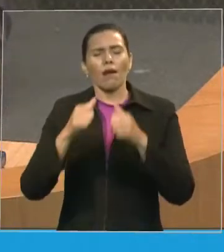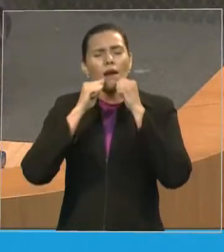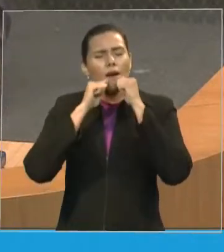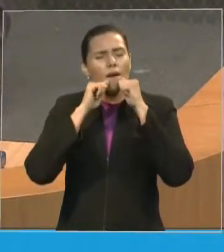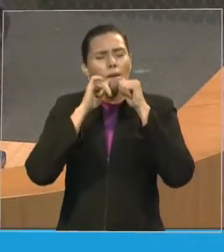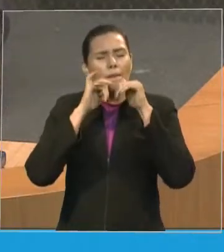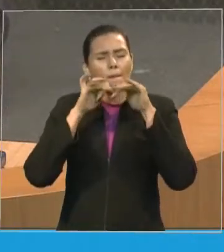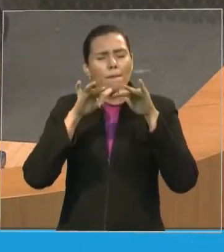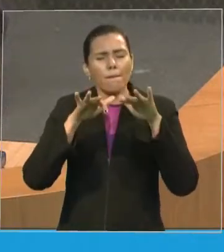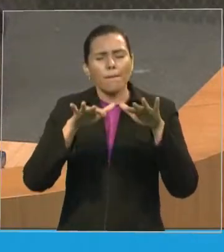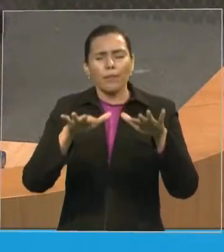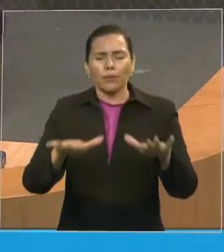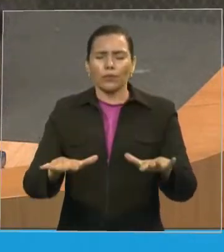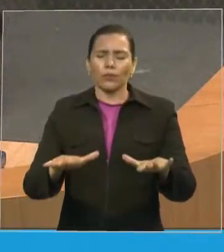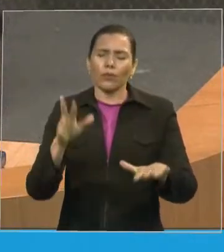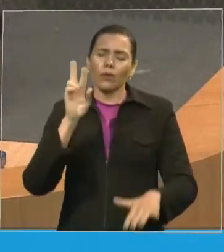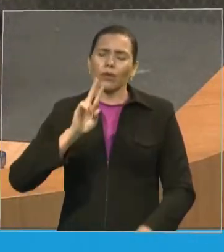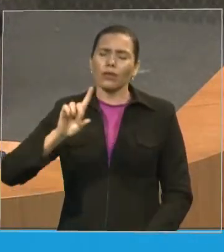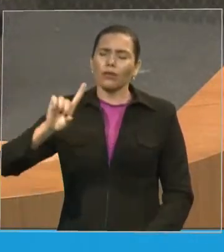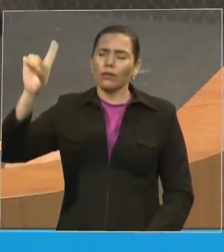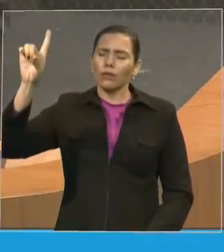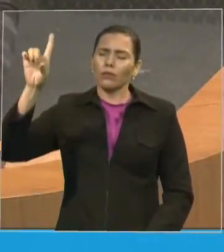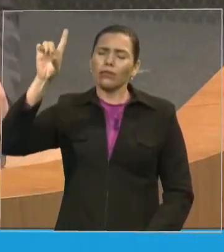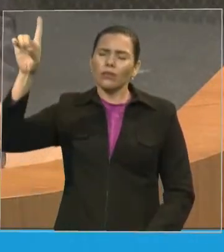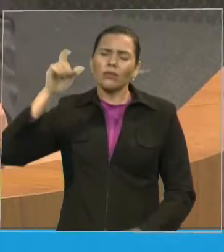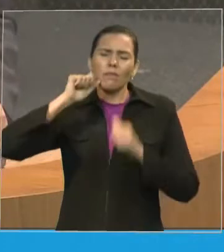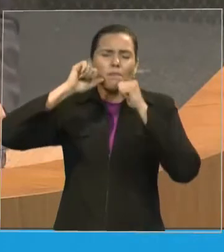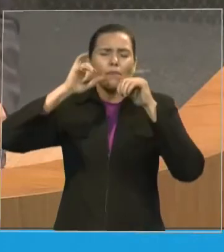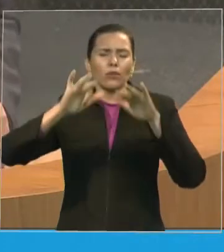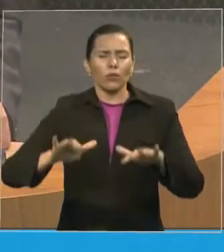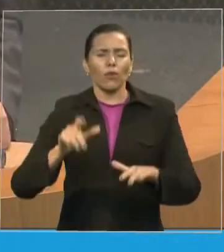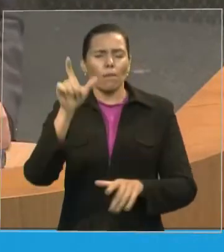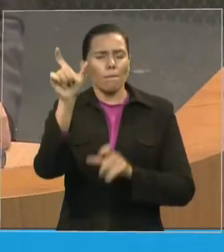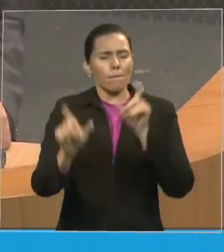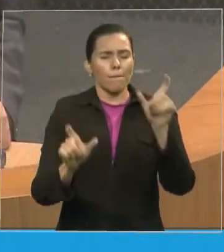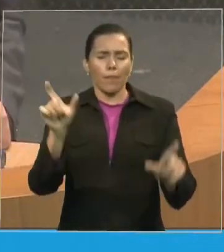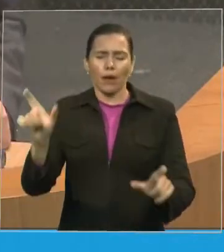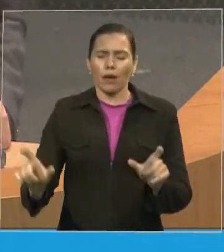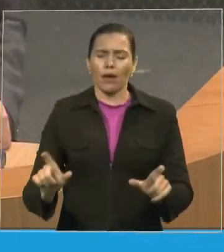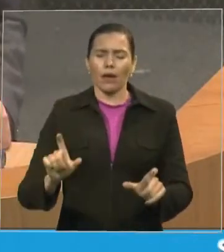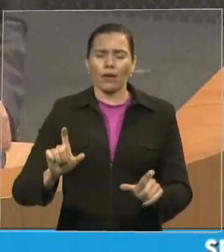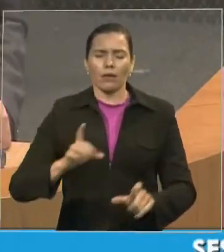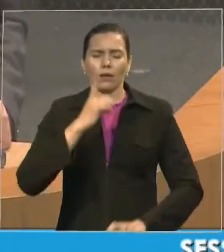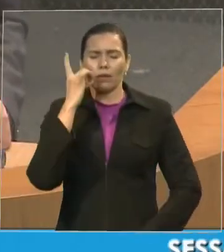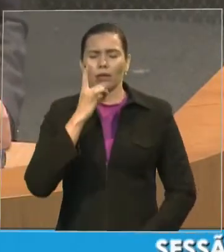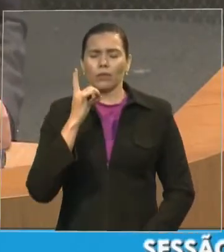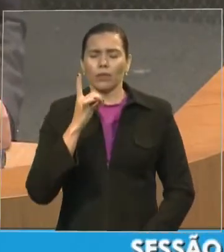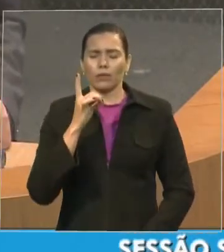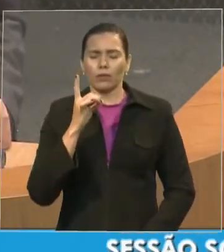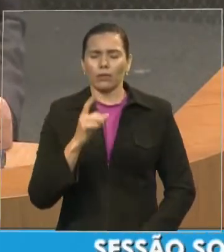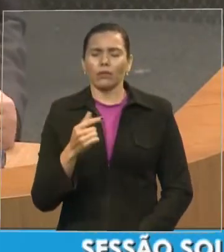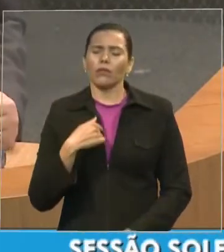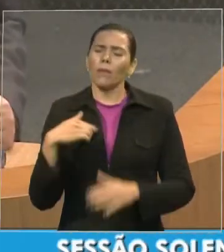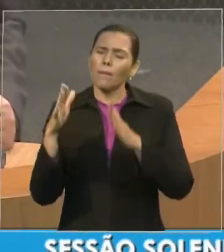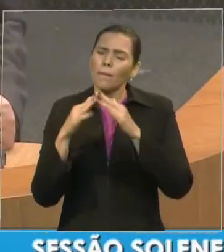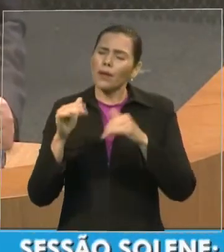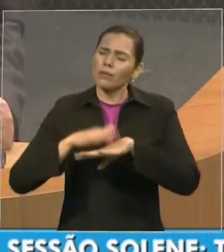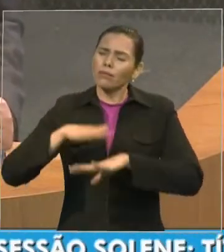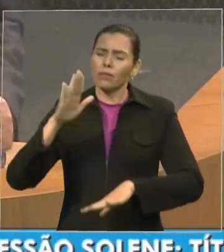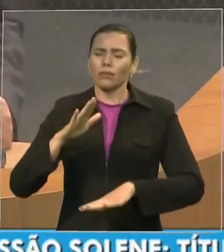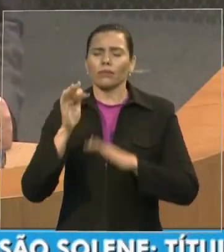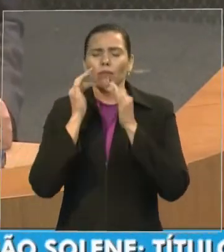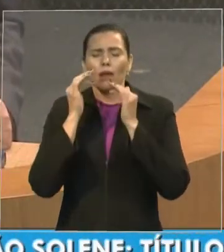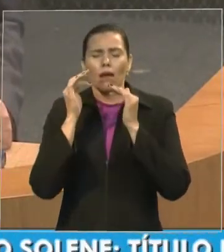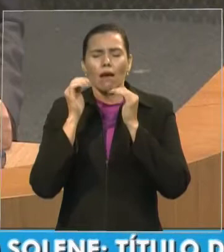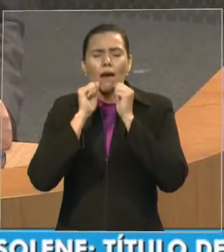que votou esta decisão mas nós te suplicamos um pouquinho mais abençoa as famílias